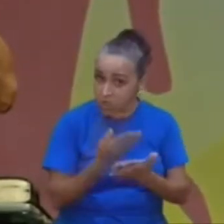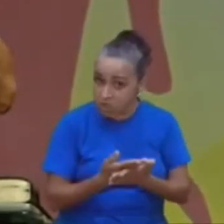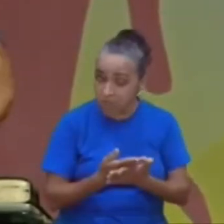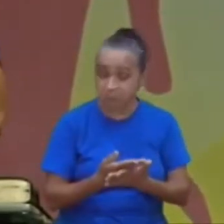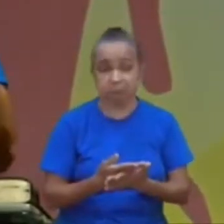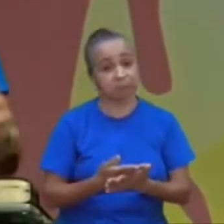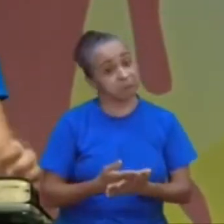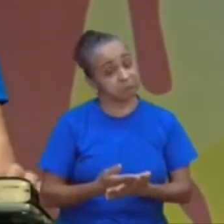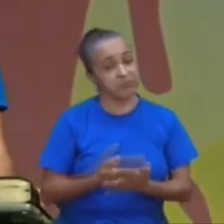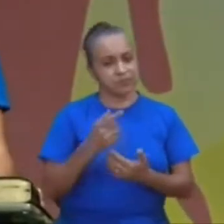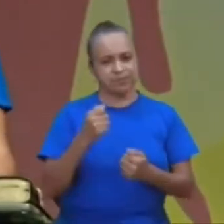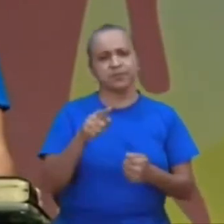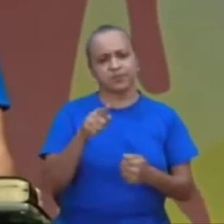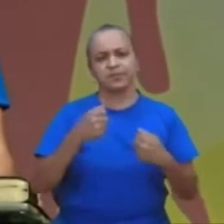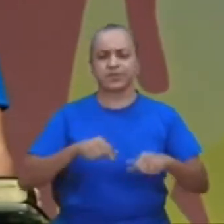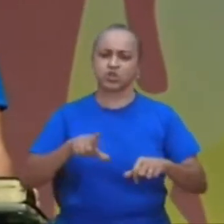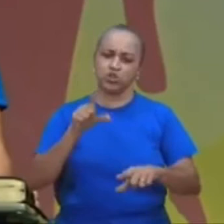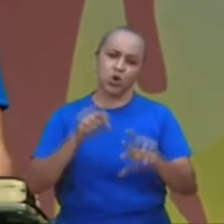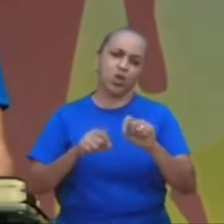você precisa escolher,